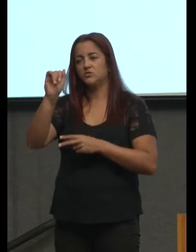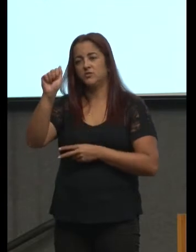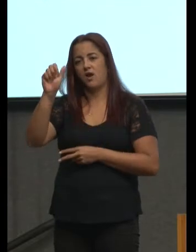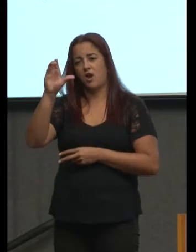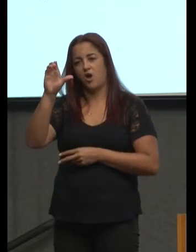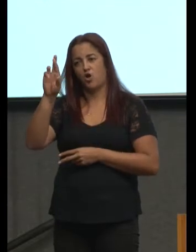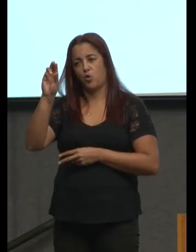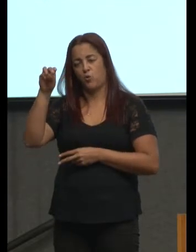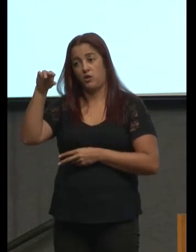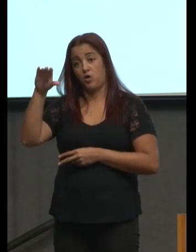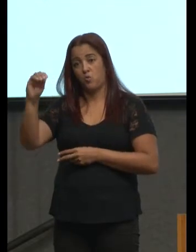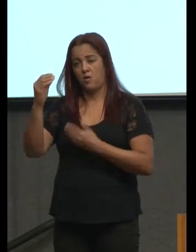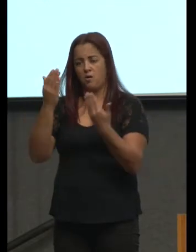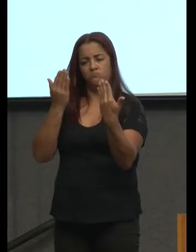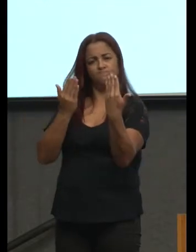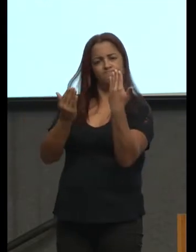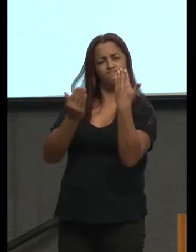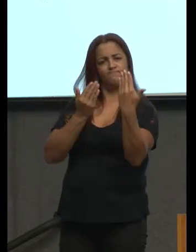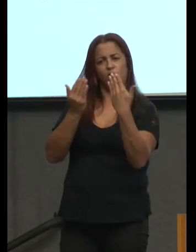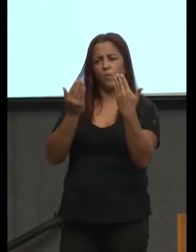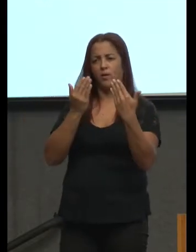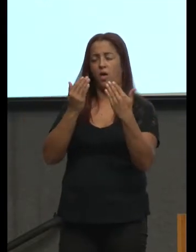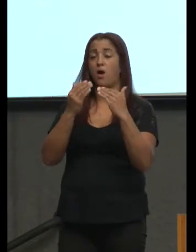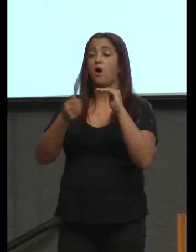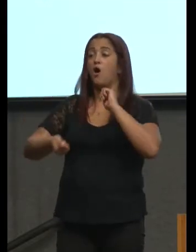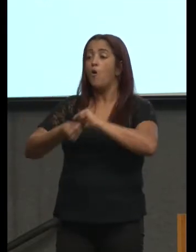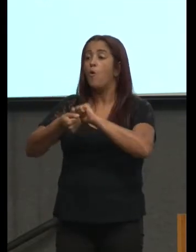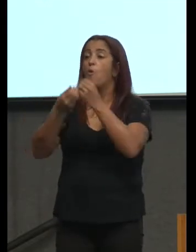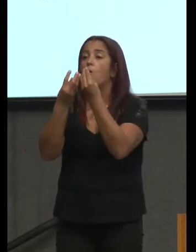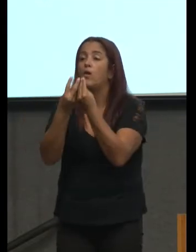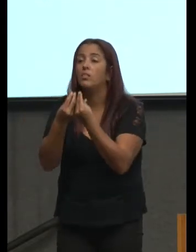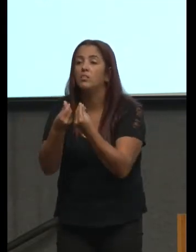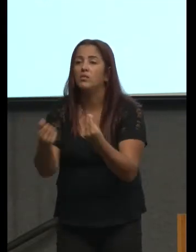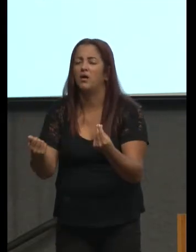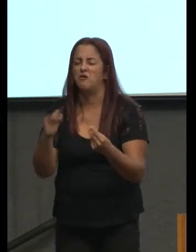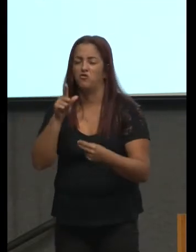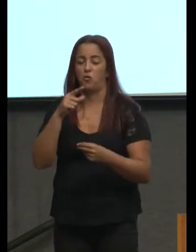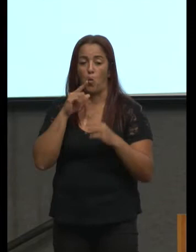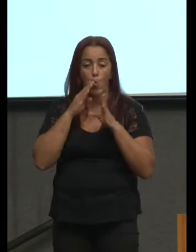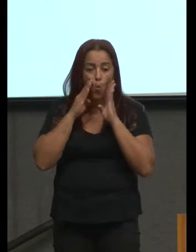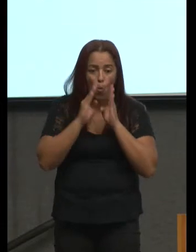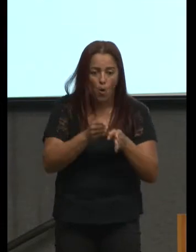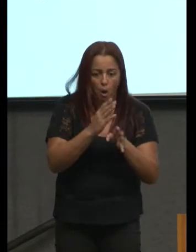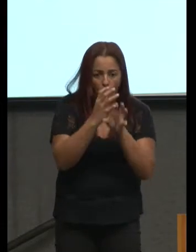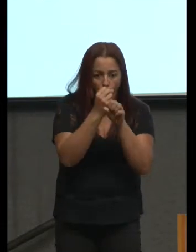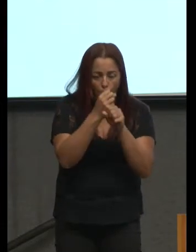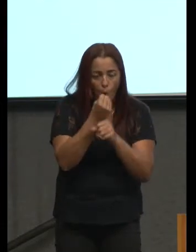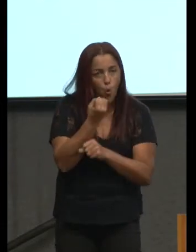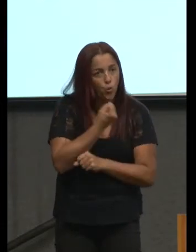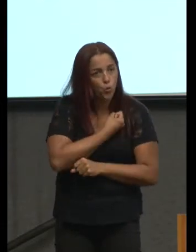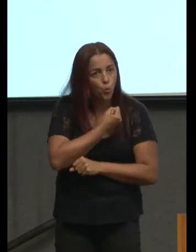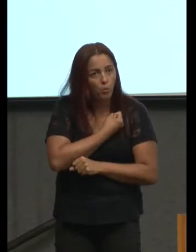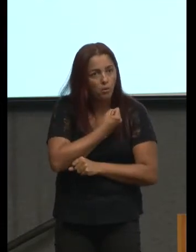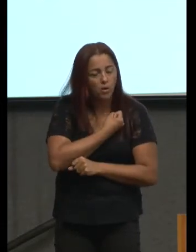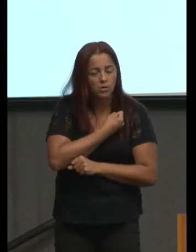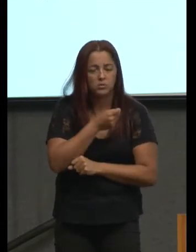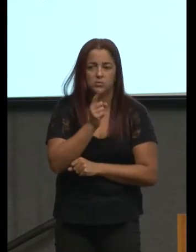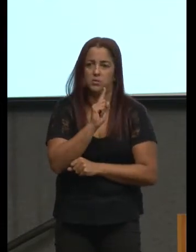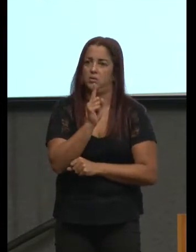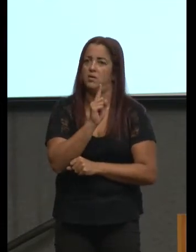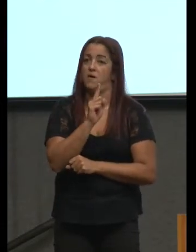é você não ficar apenas em números é você observar indicadores